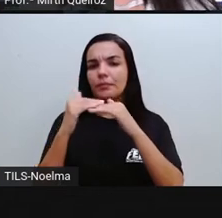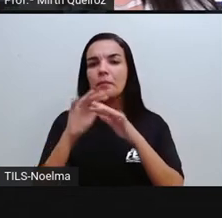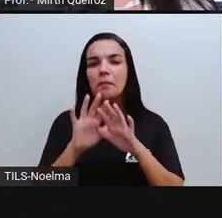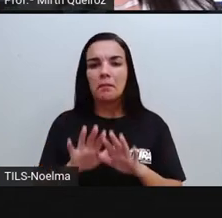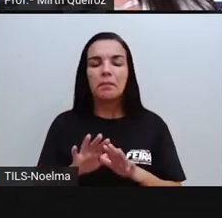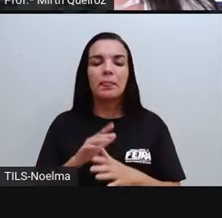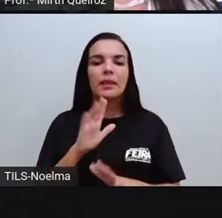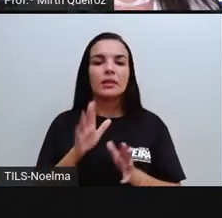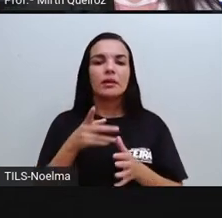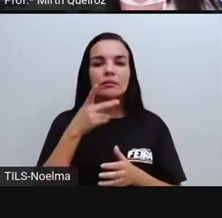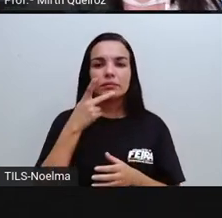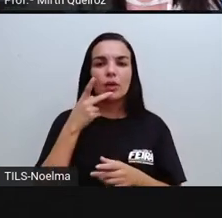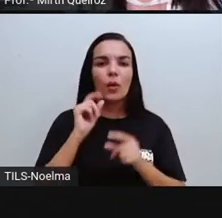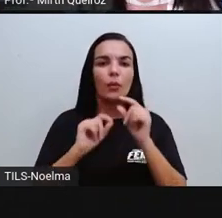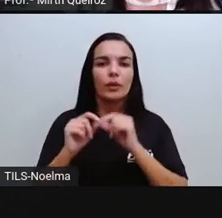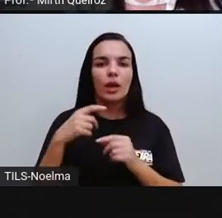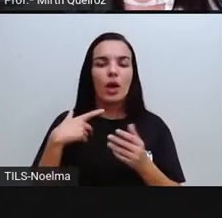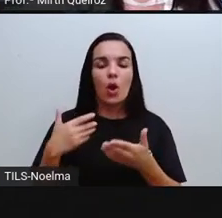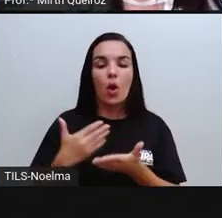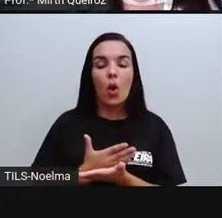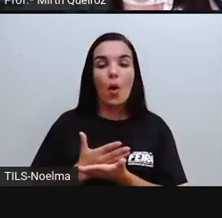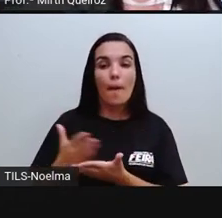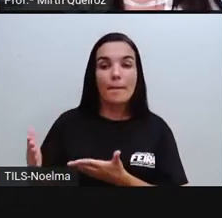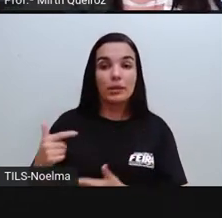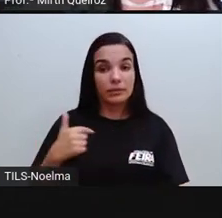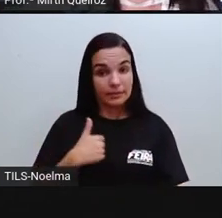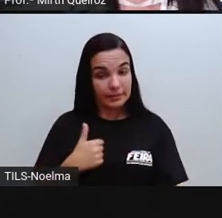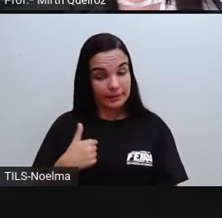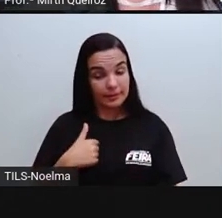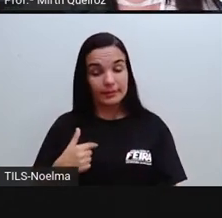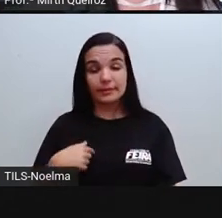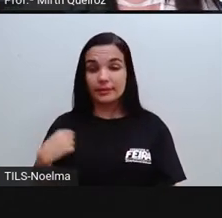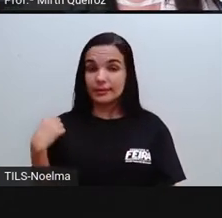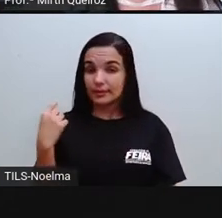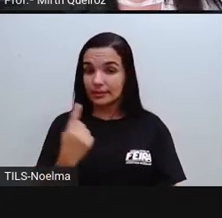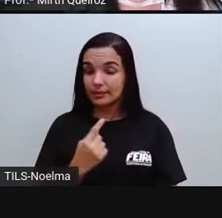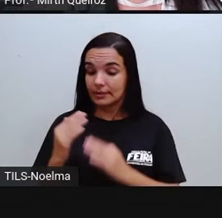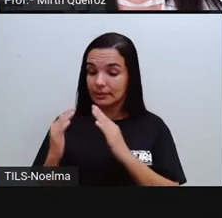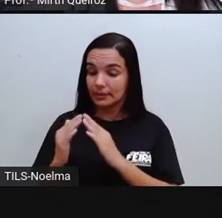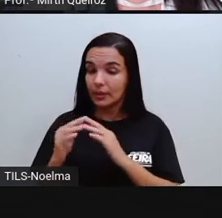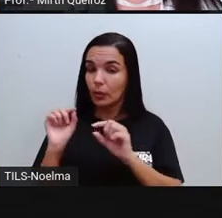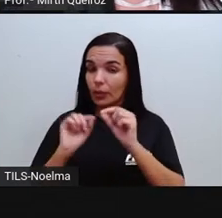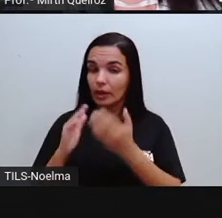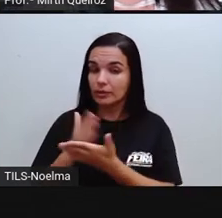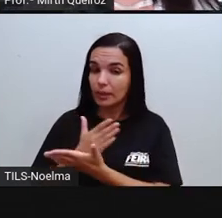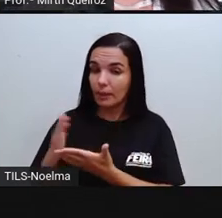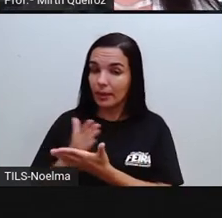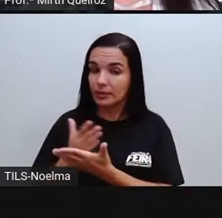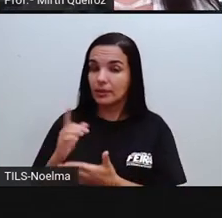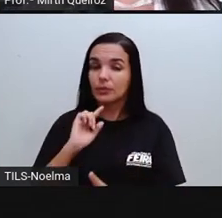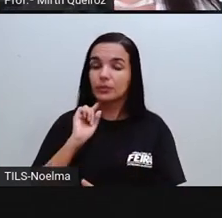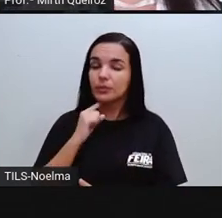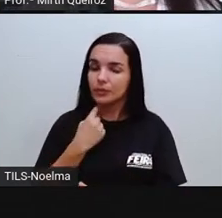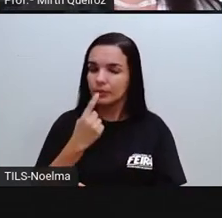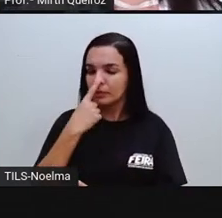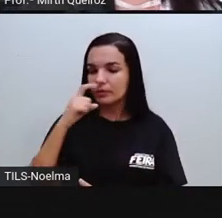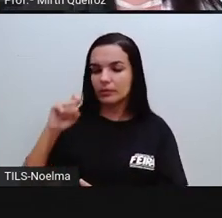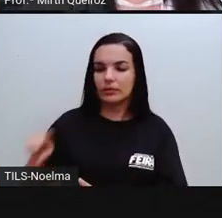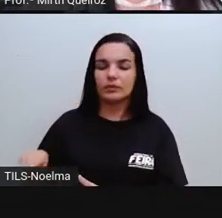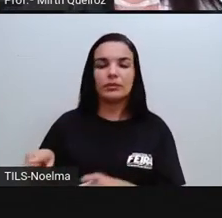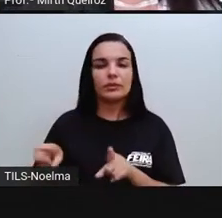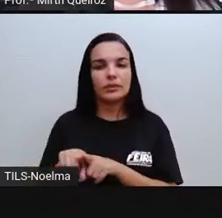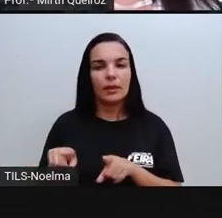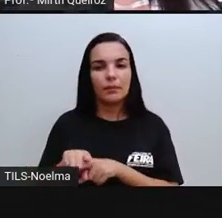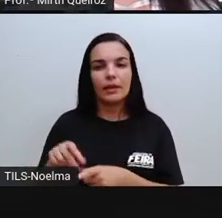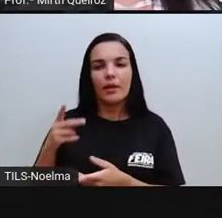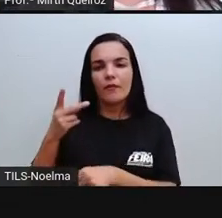falei para vocês, a gente começa desde nós mesmos, em casa, né? Fazendo o quê? A separação do lixo, né? Separando também